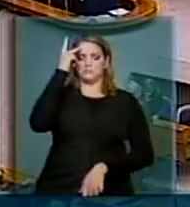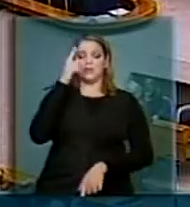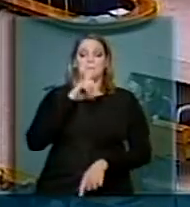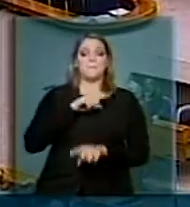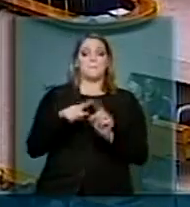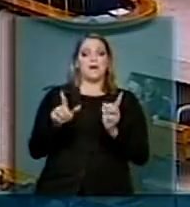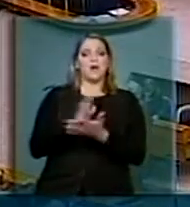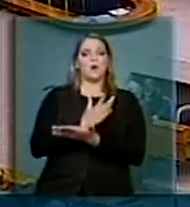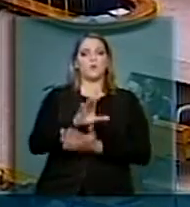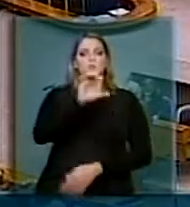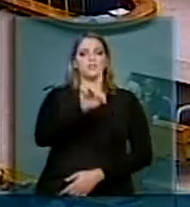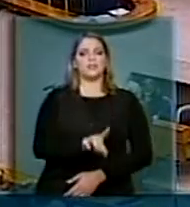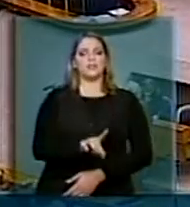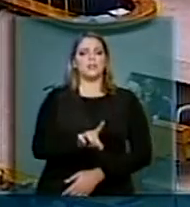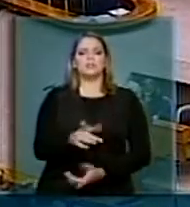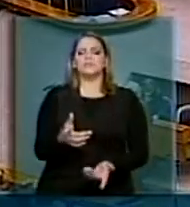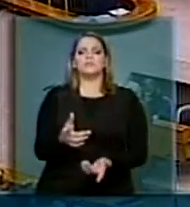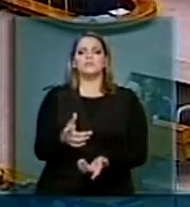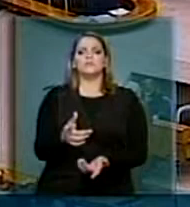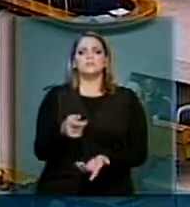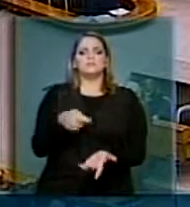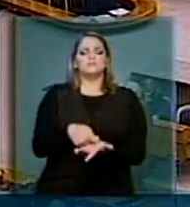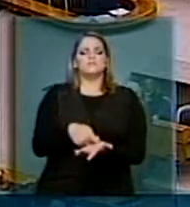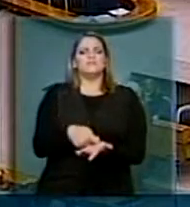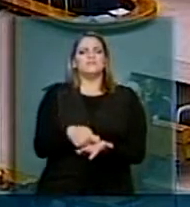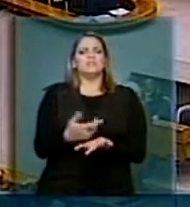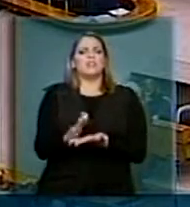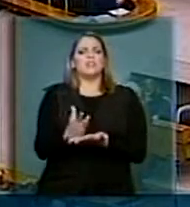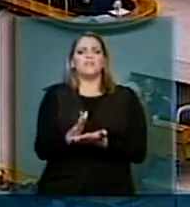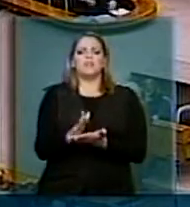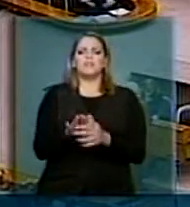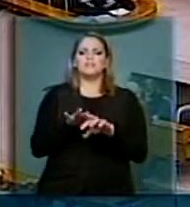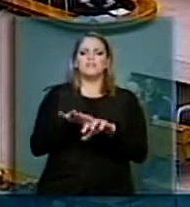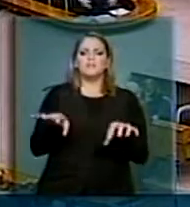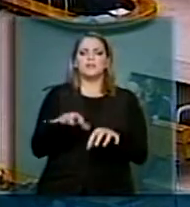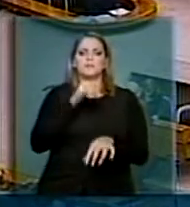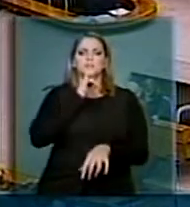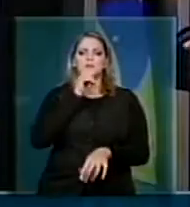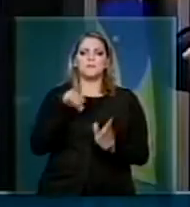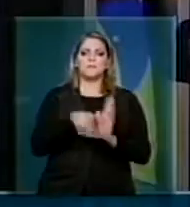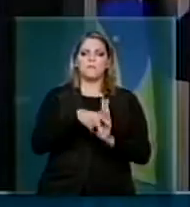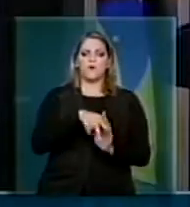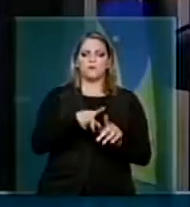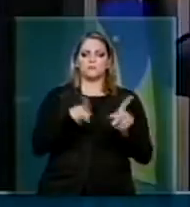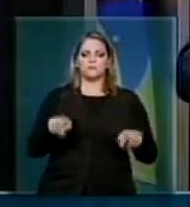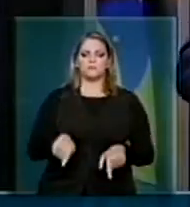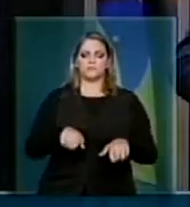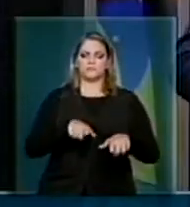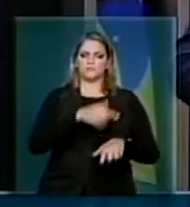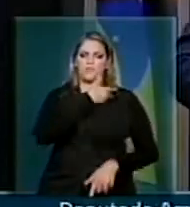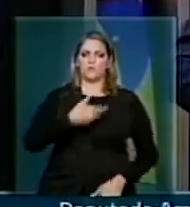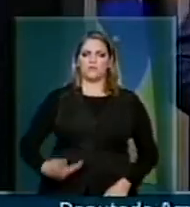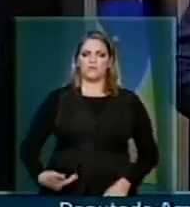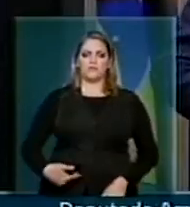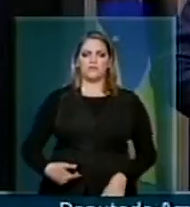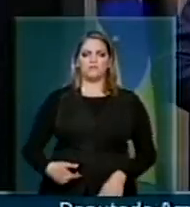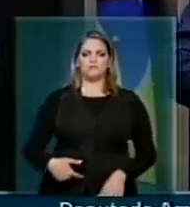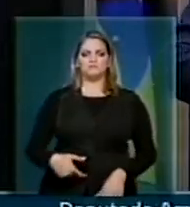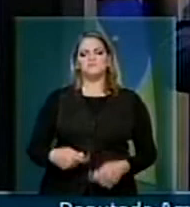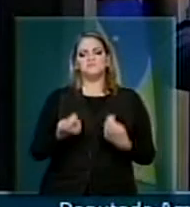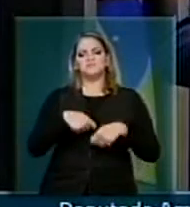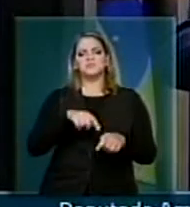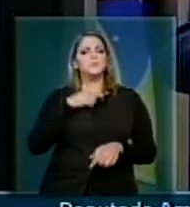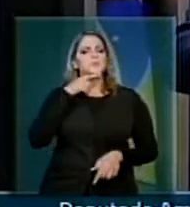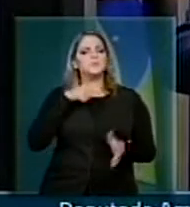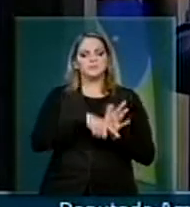que não faz sentido distinguir. Tem alguns direitos que é próprio do servidor, porque também não faz sentido contestar,